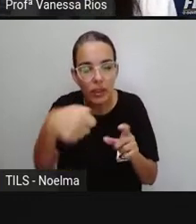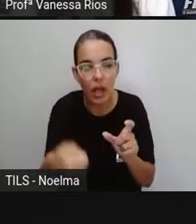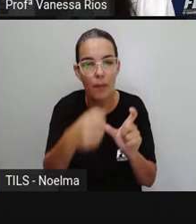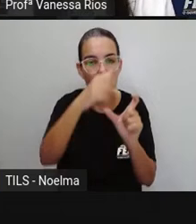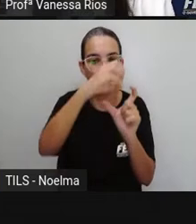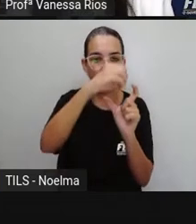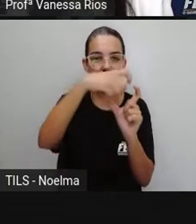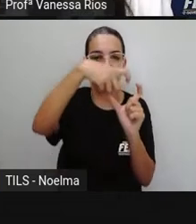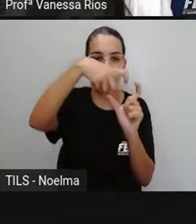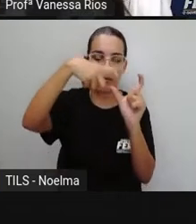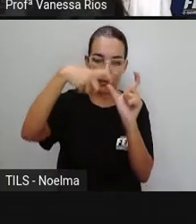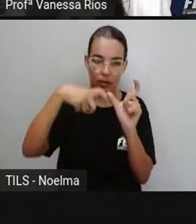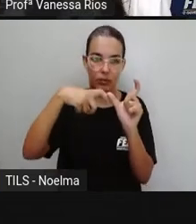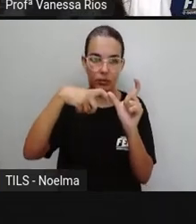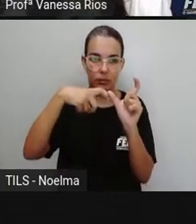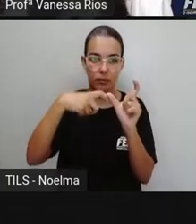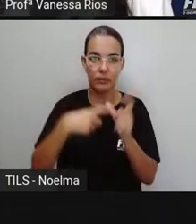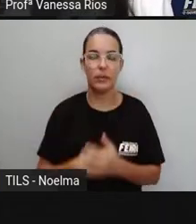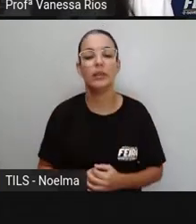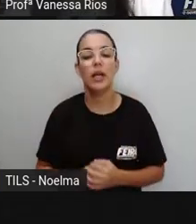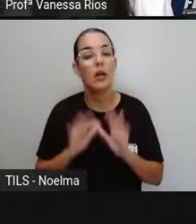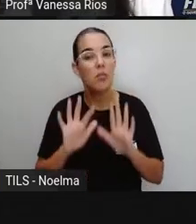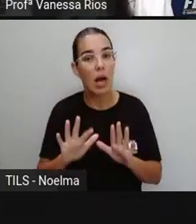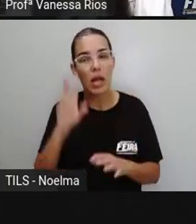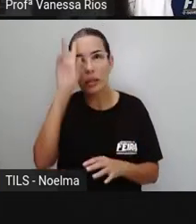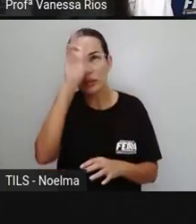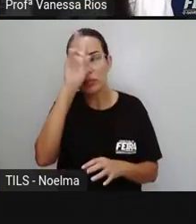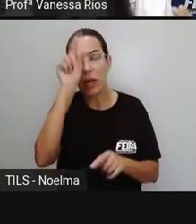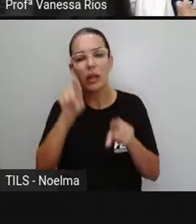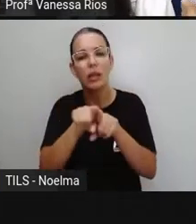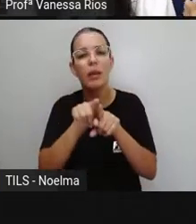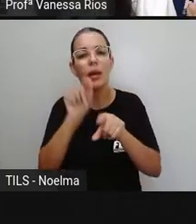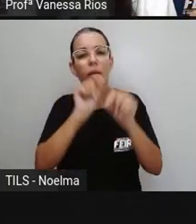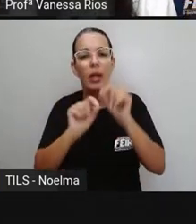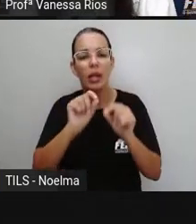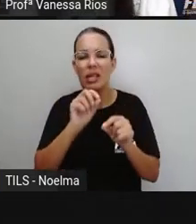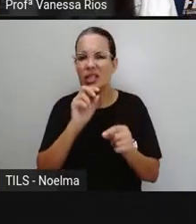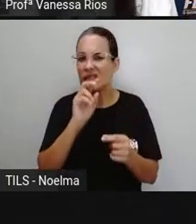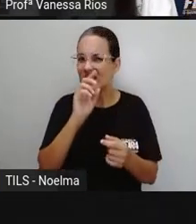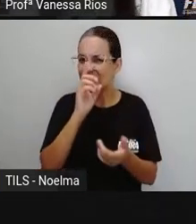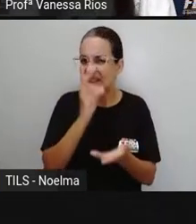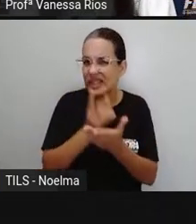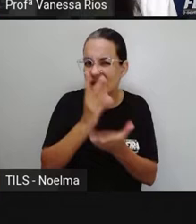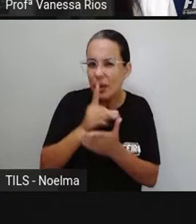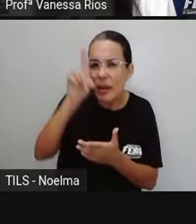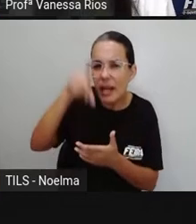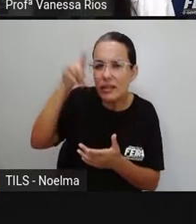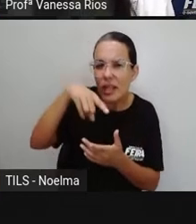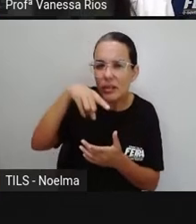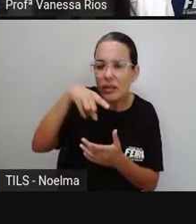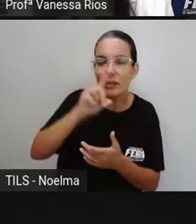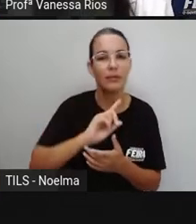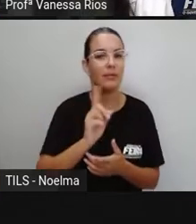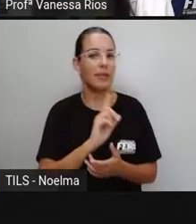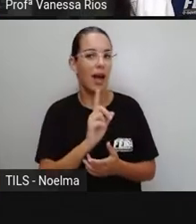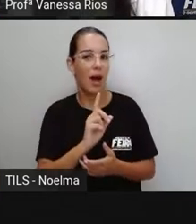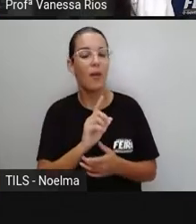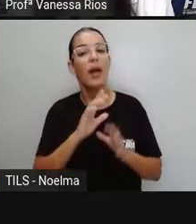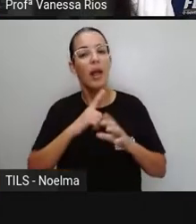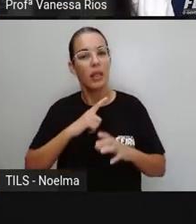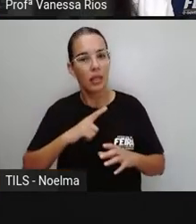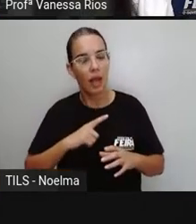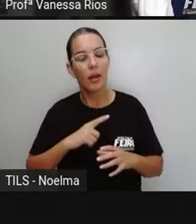são acentuadas. Principalmente se a gente estiver falando aí das palavras que são